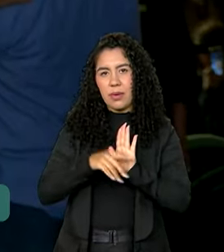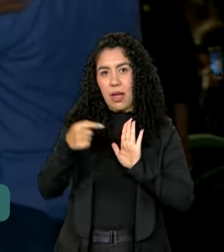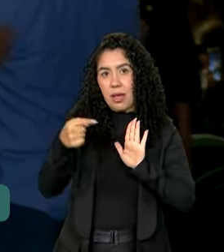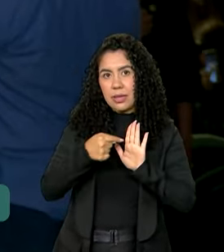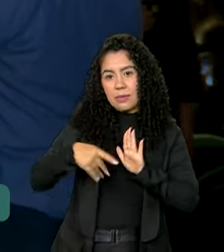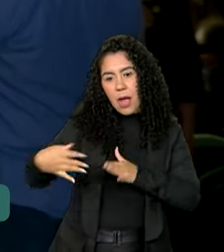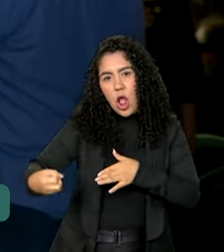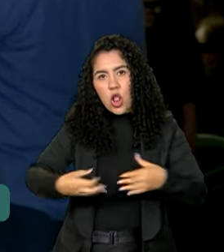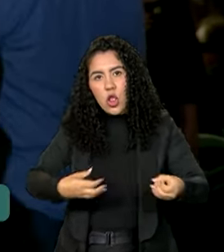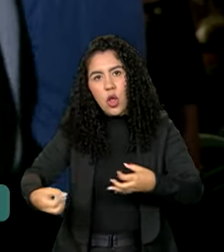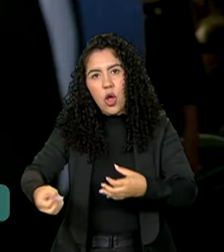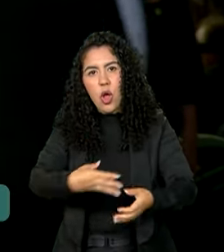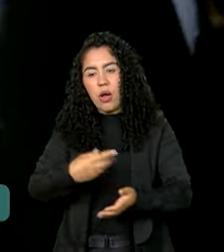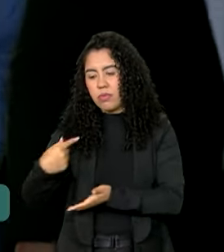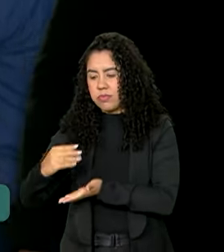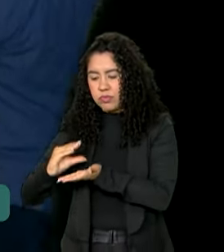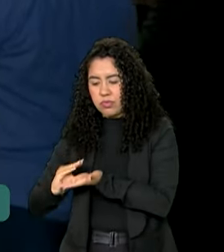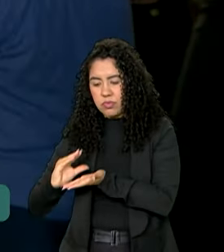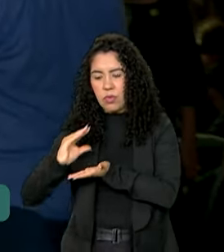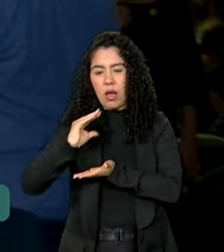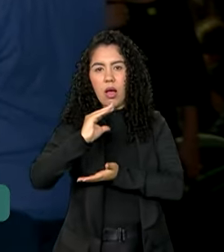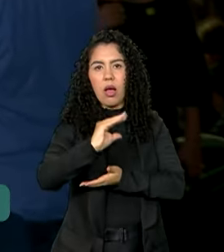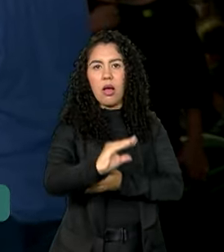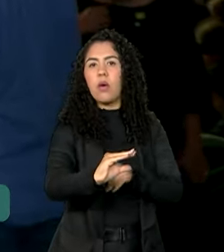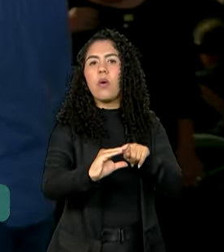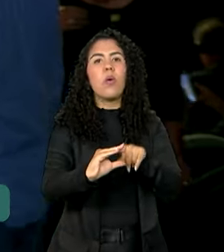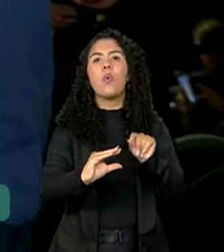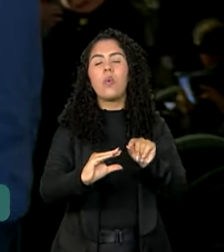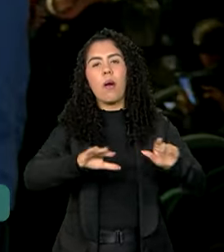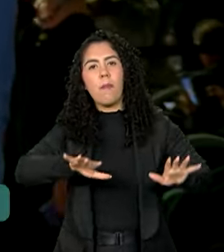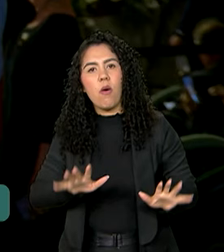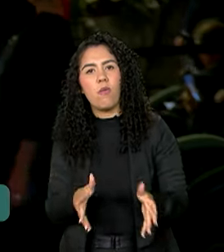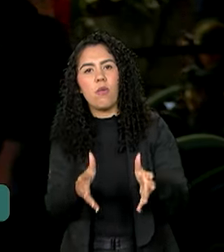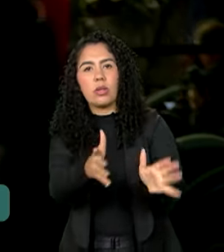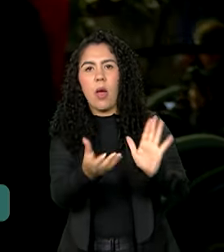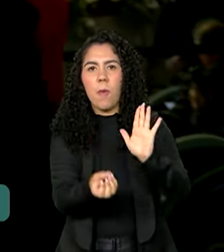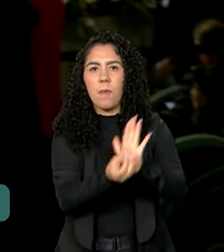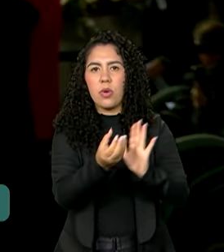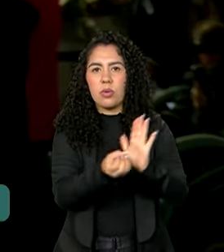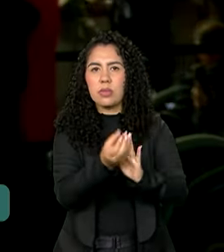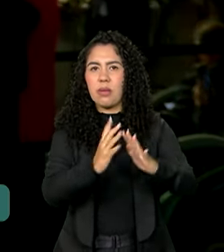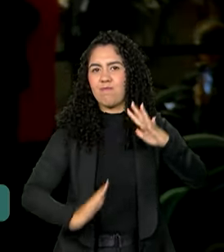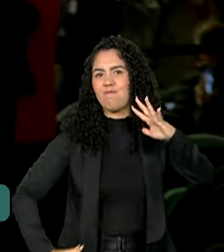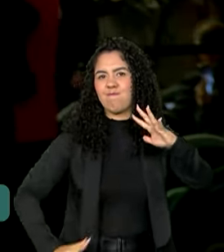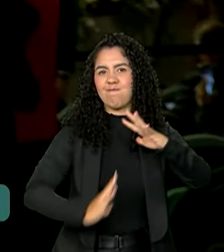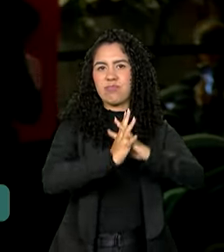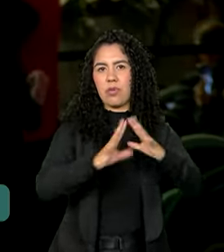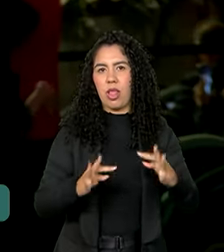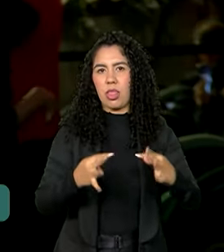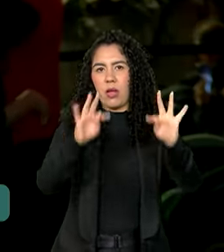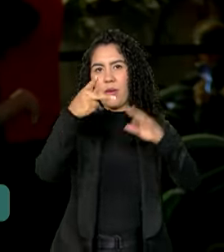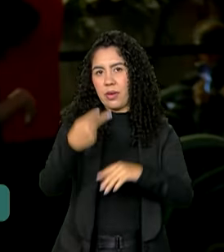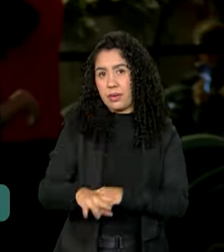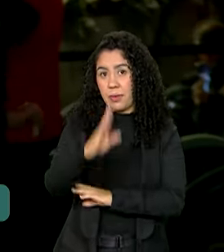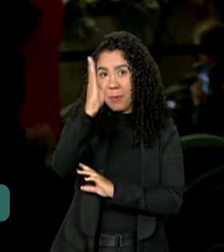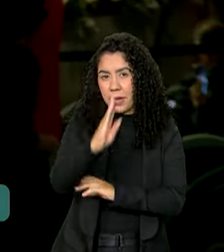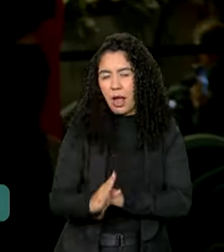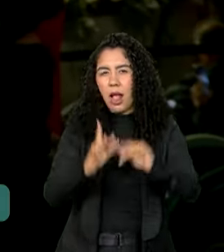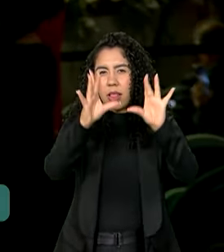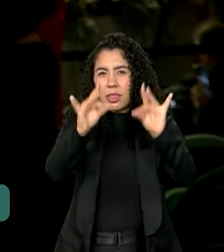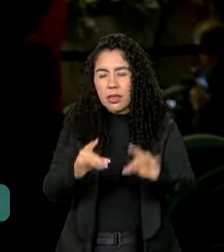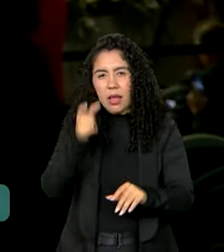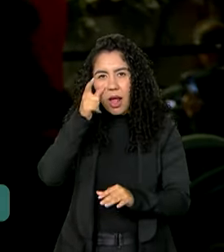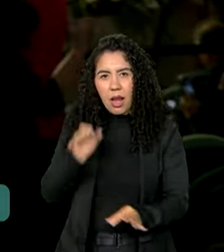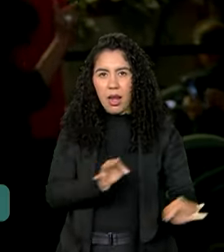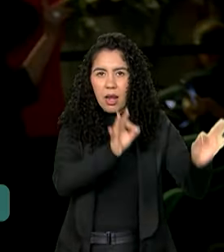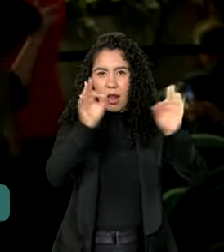Esse financiamento vai ser destinado a fomentar a produção de alta tecnologia aqui no Brasil. E a gente vai ver os detalhes na